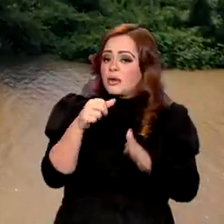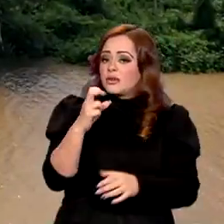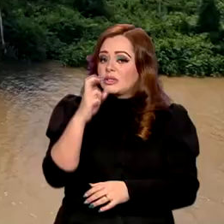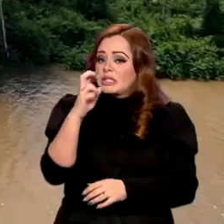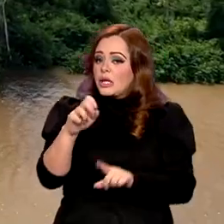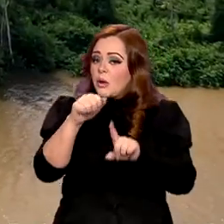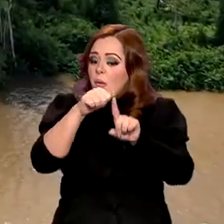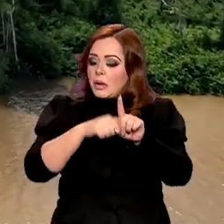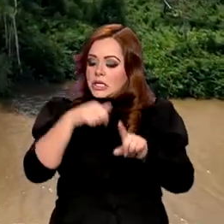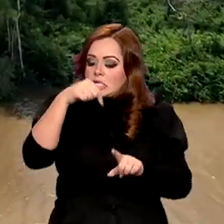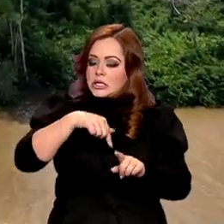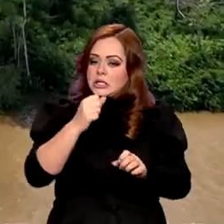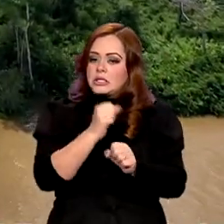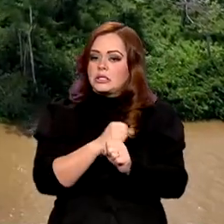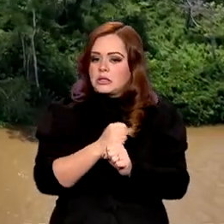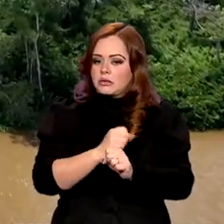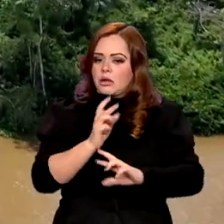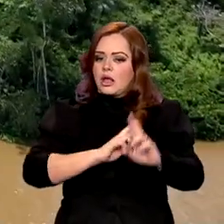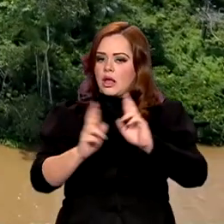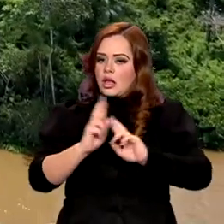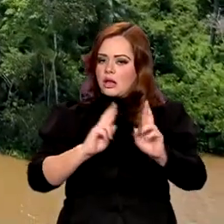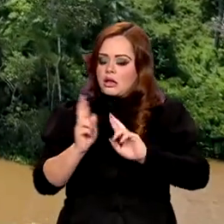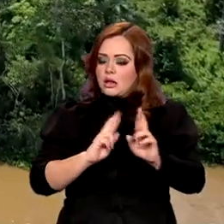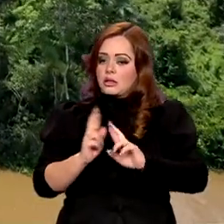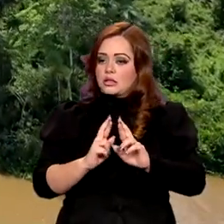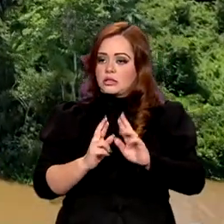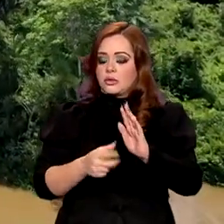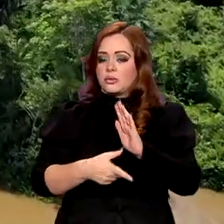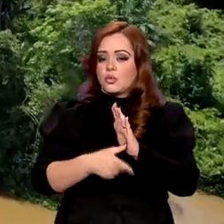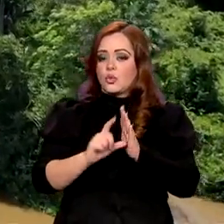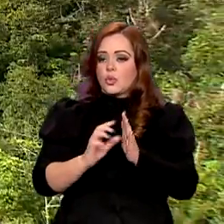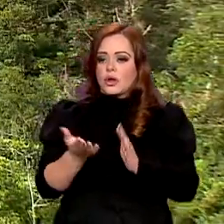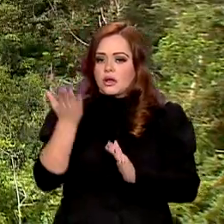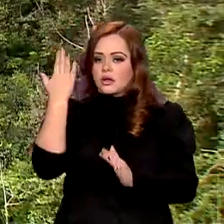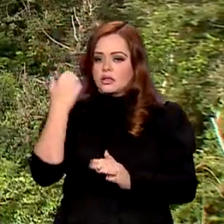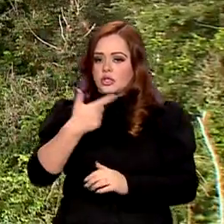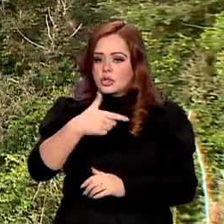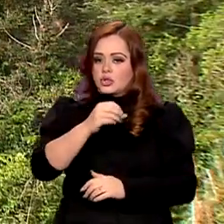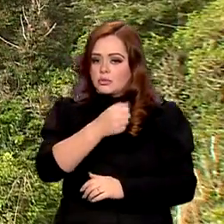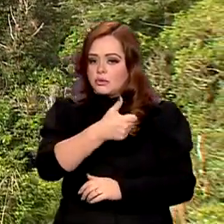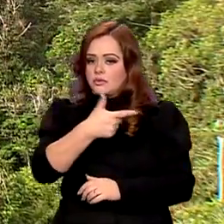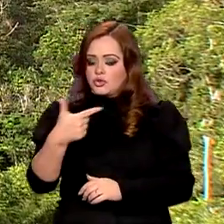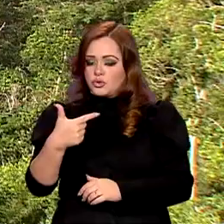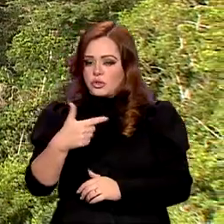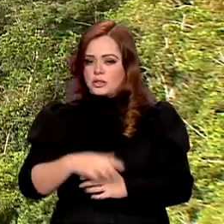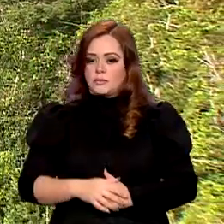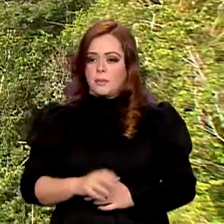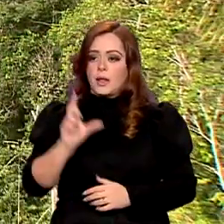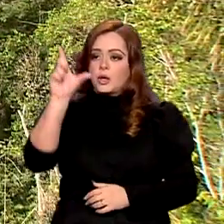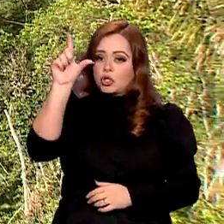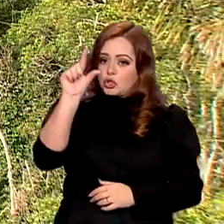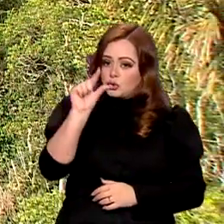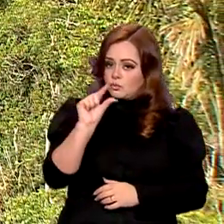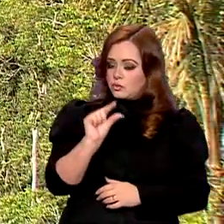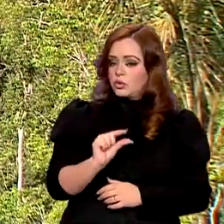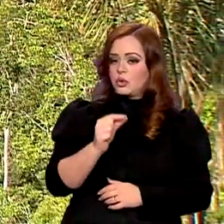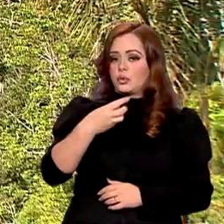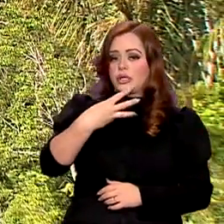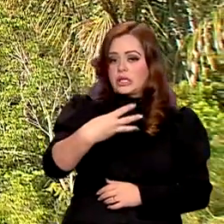meses deste ano em relação ao mesmo período de 2022, uma redução de